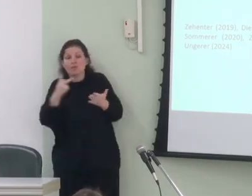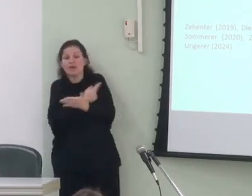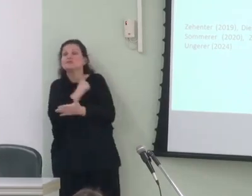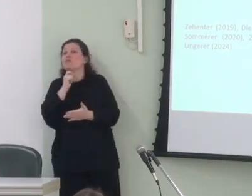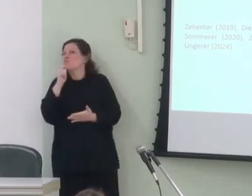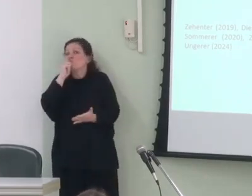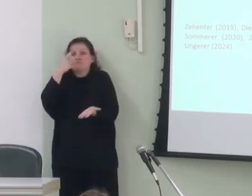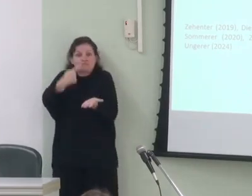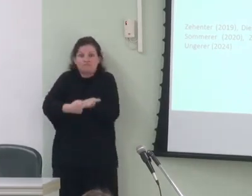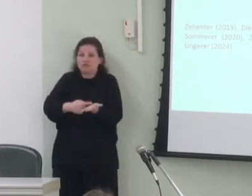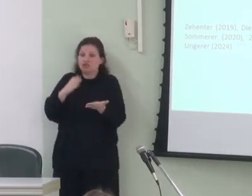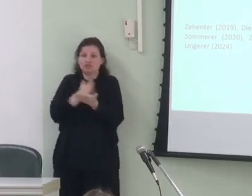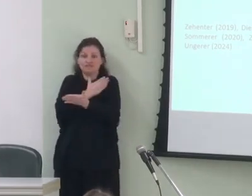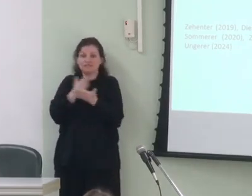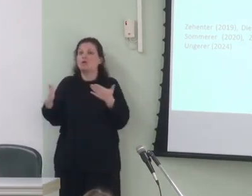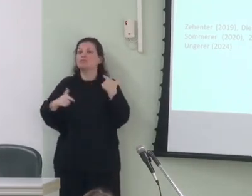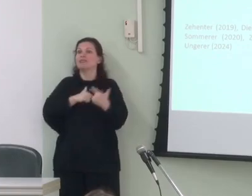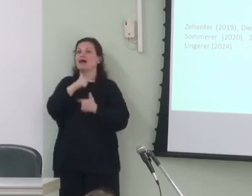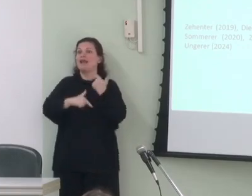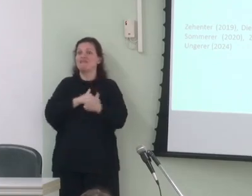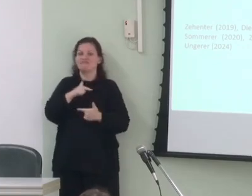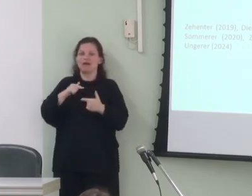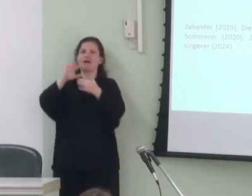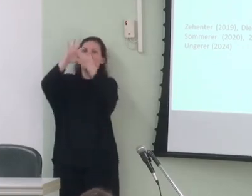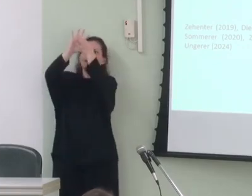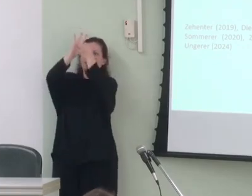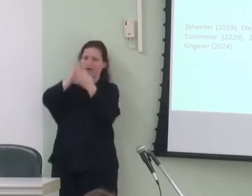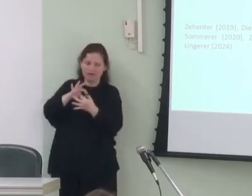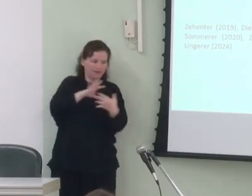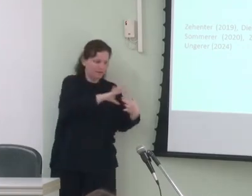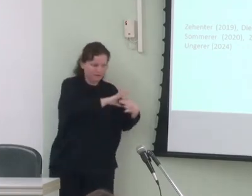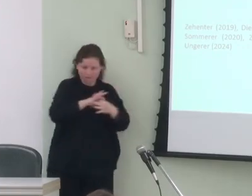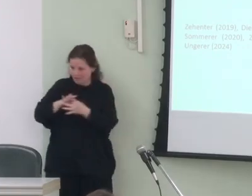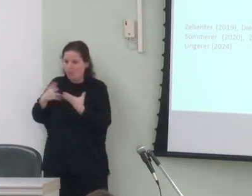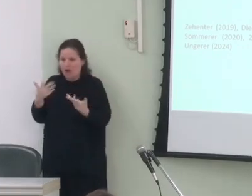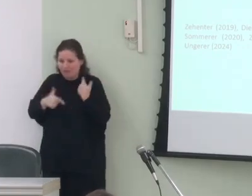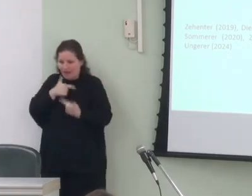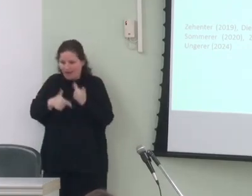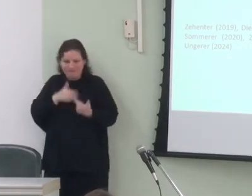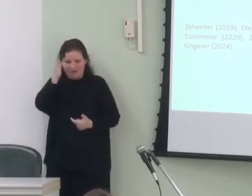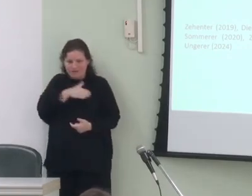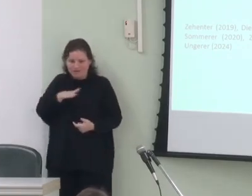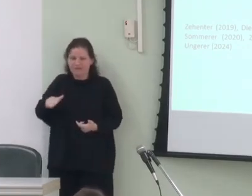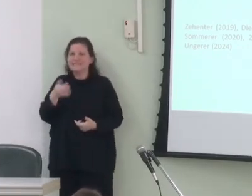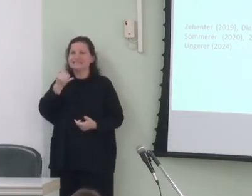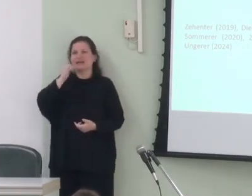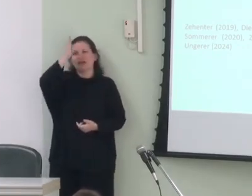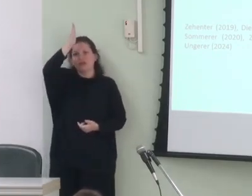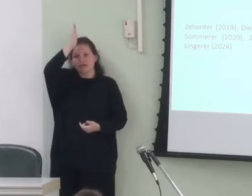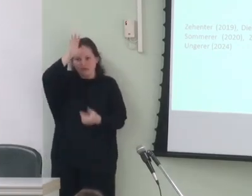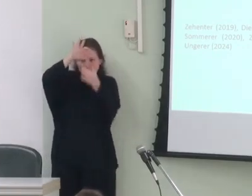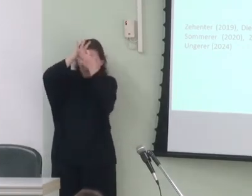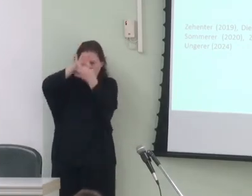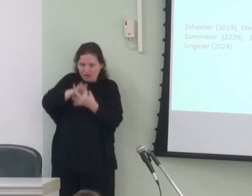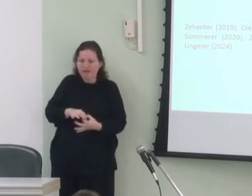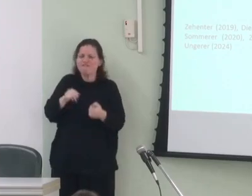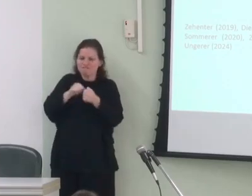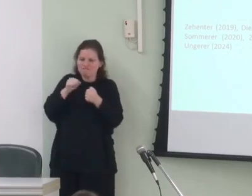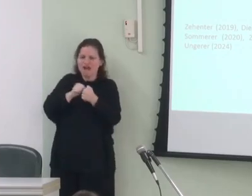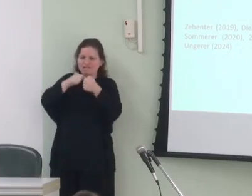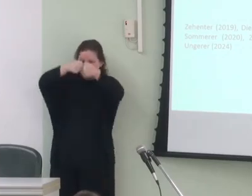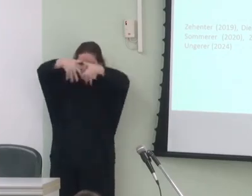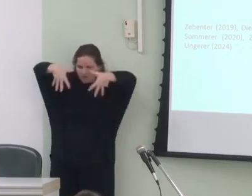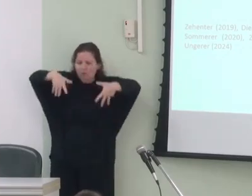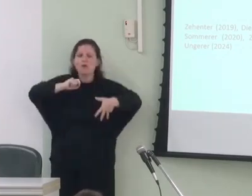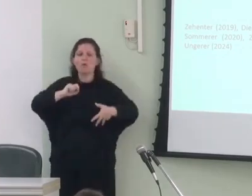fica estabelecida a divisão de tarefas entre elos verticais e horizontais ou seja se elos verticais elaboram uma taxonomia